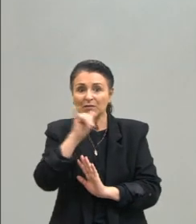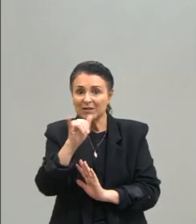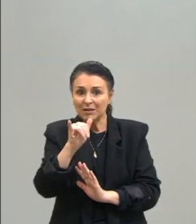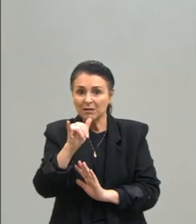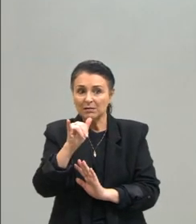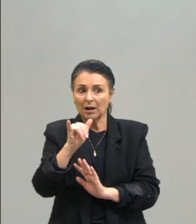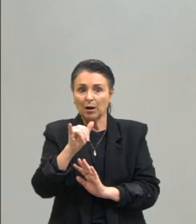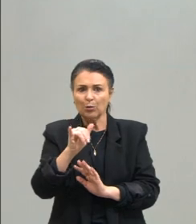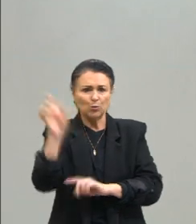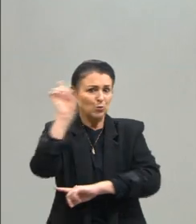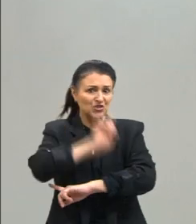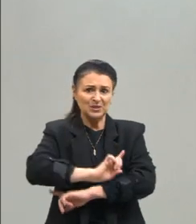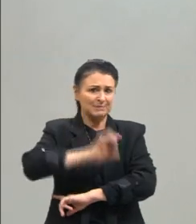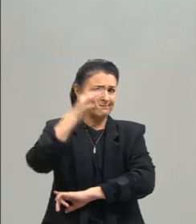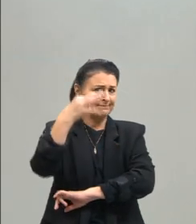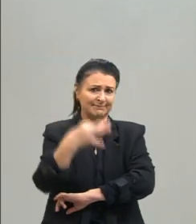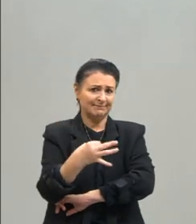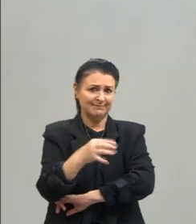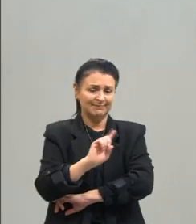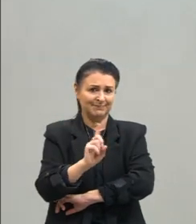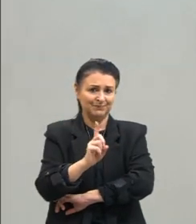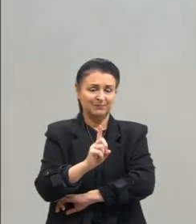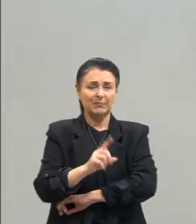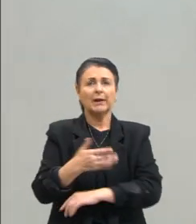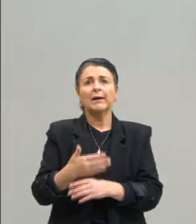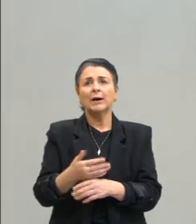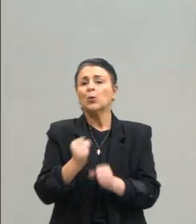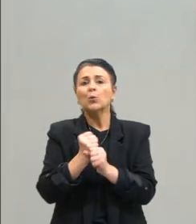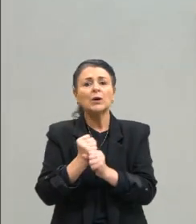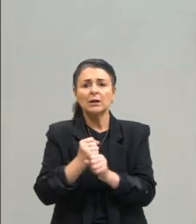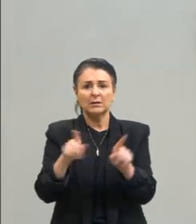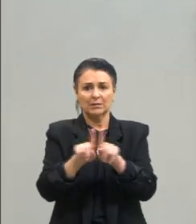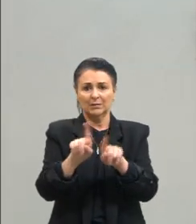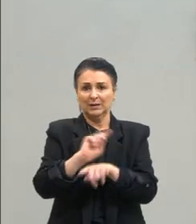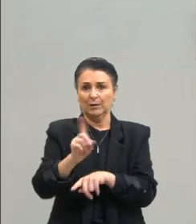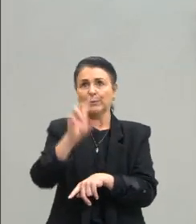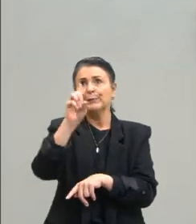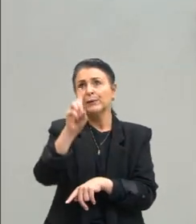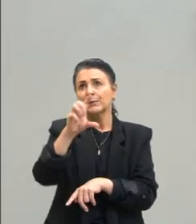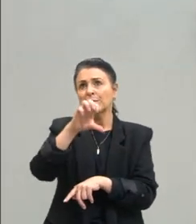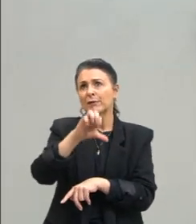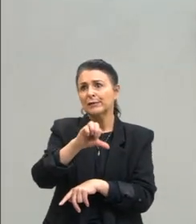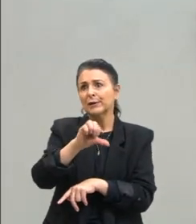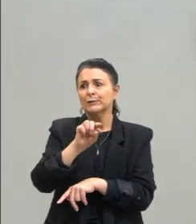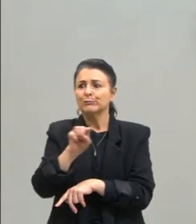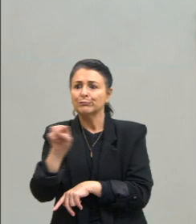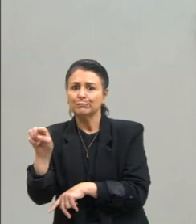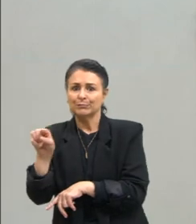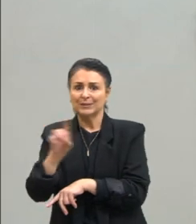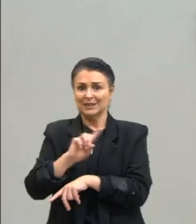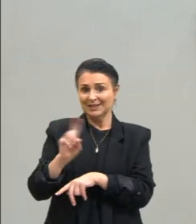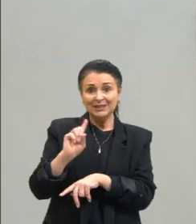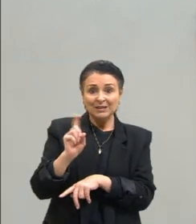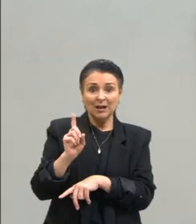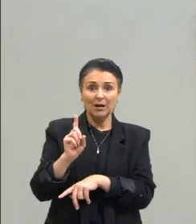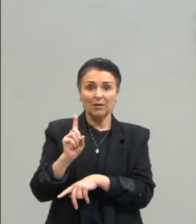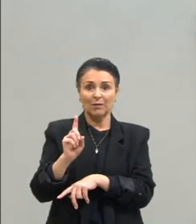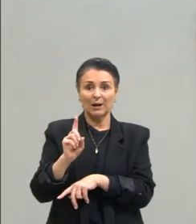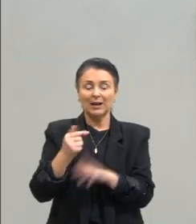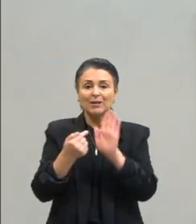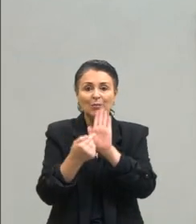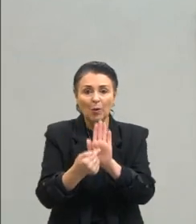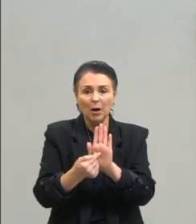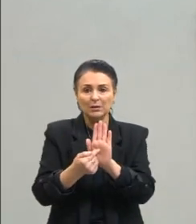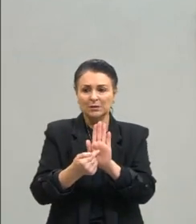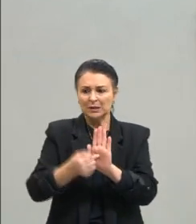ela não diz foi em 1900 e tanto foi sei lá não tem uma data específica